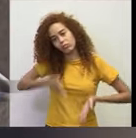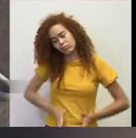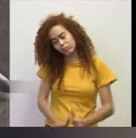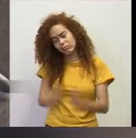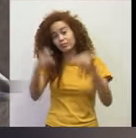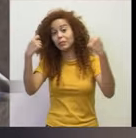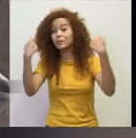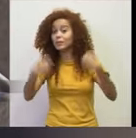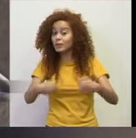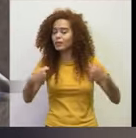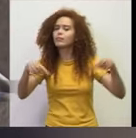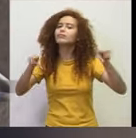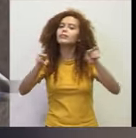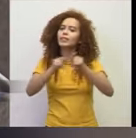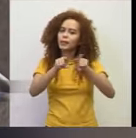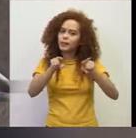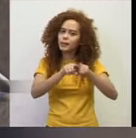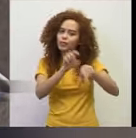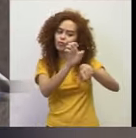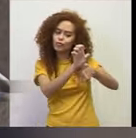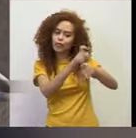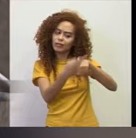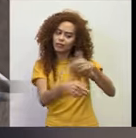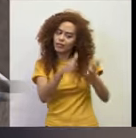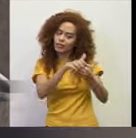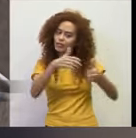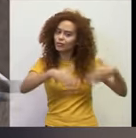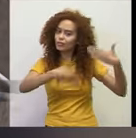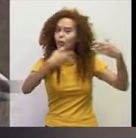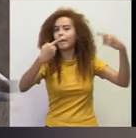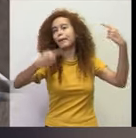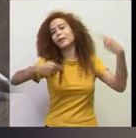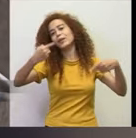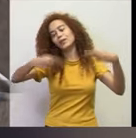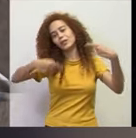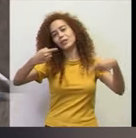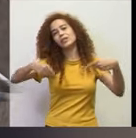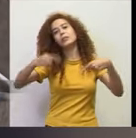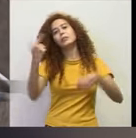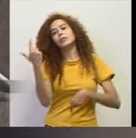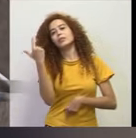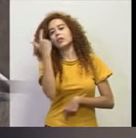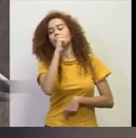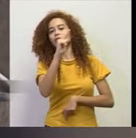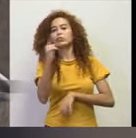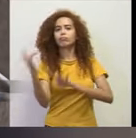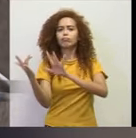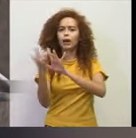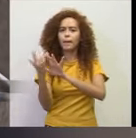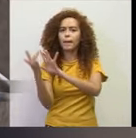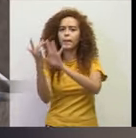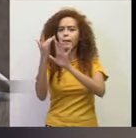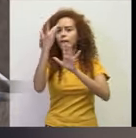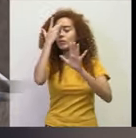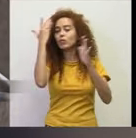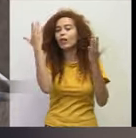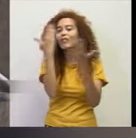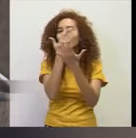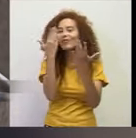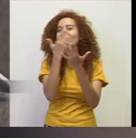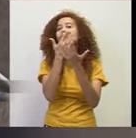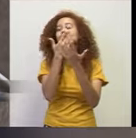preciso também que o Estado de Pernambuco desenvolva políticas para alcançar esses invisíveis.